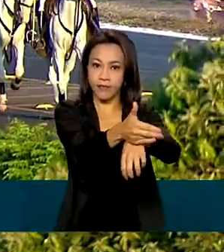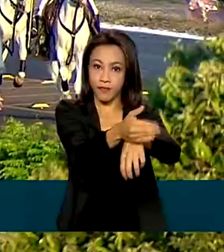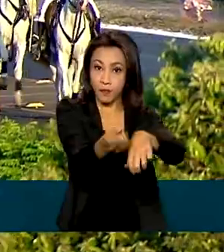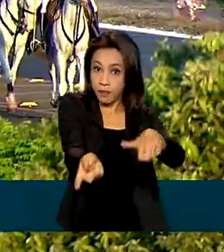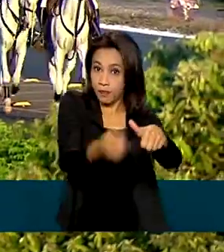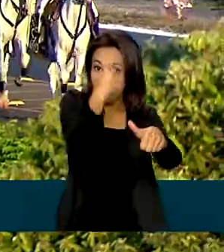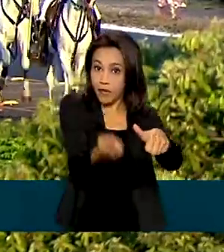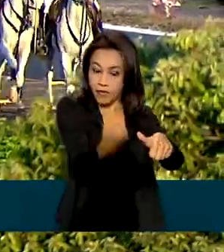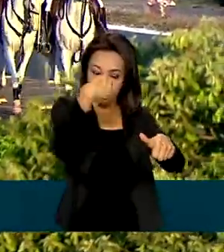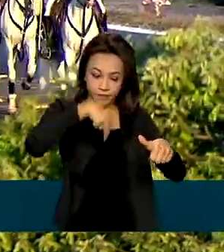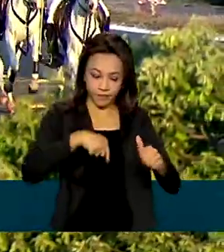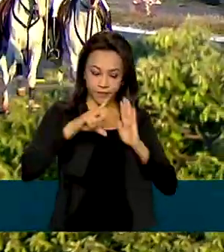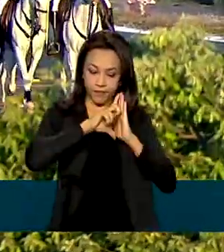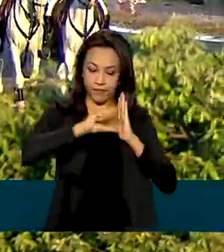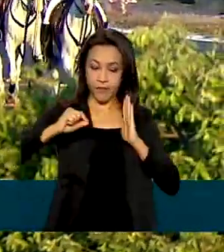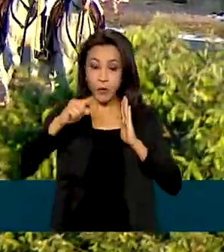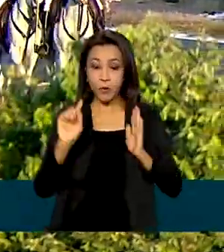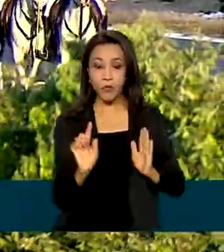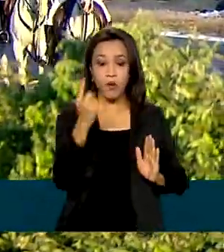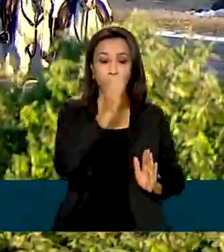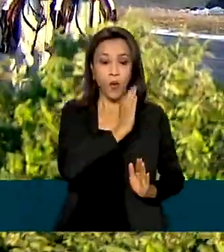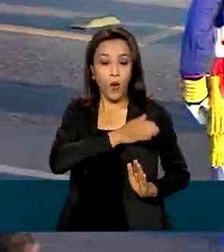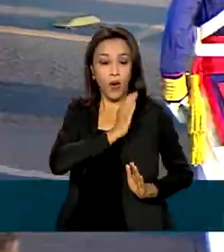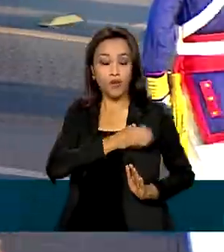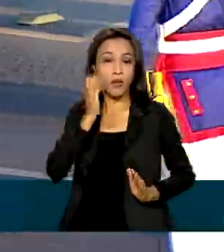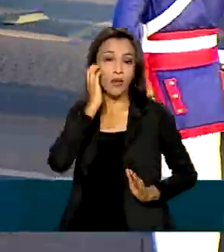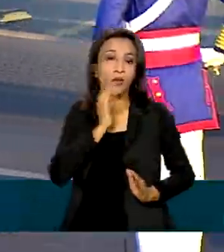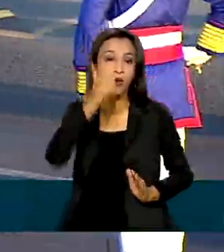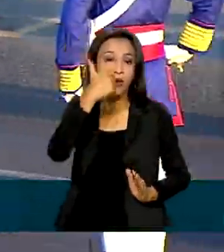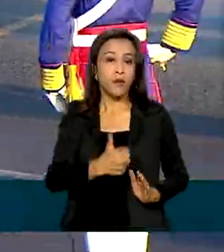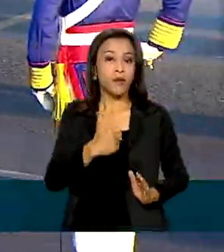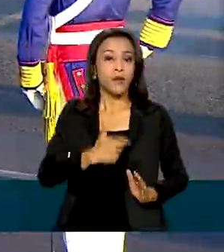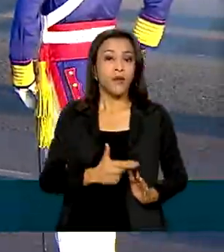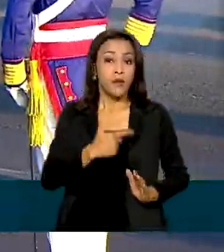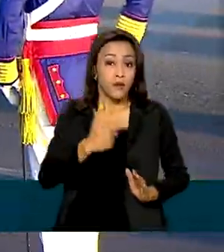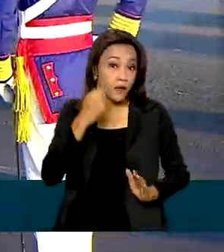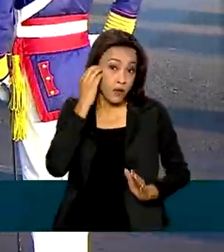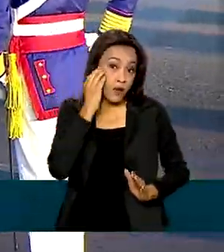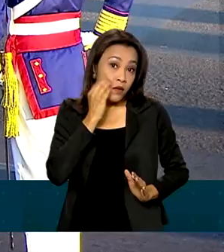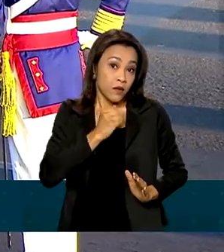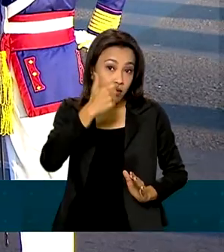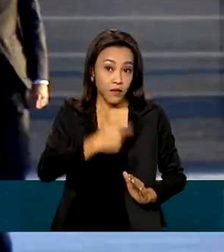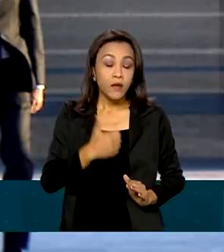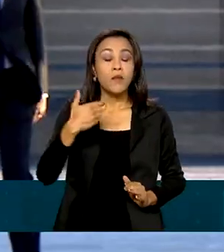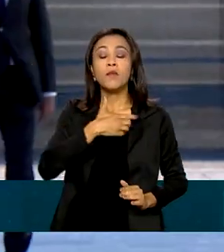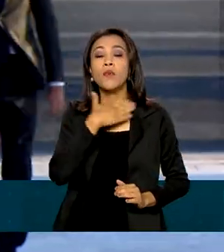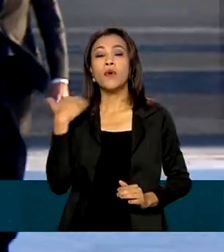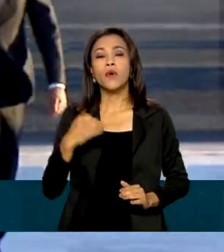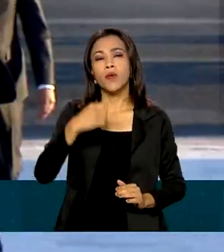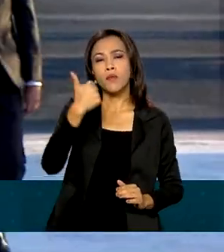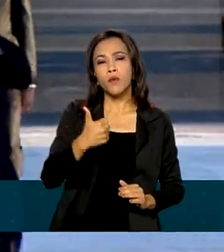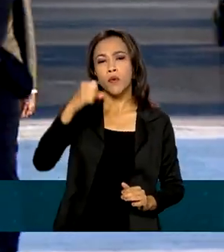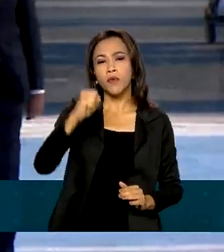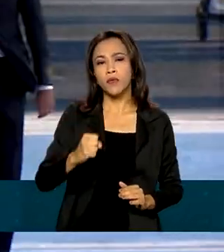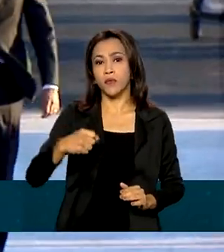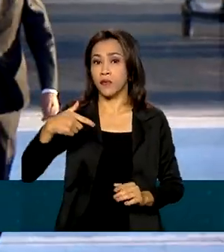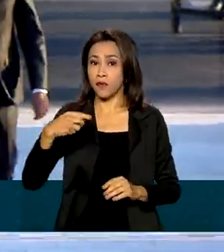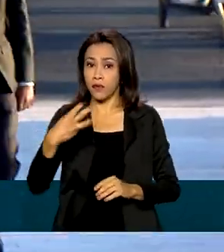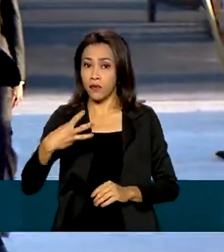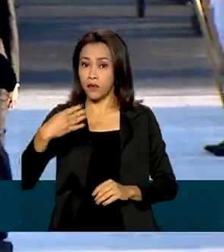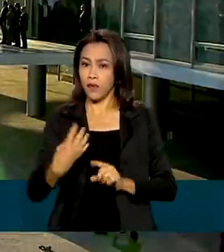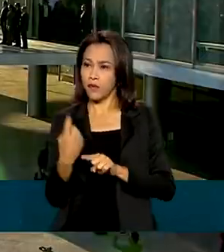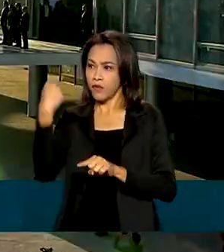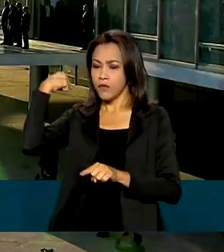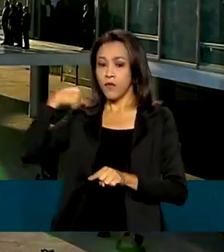O coração do primeiro imperador do Brasil, que morreu em 1834, foi levado ao presidente Jair Bolsonaro